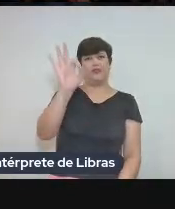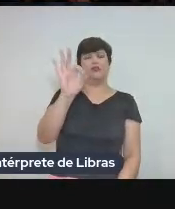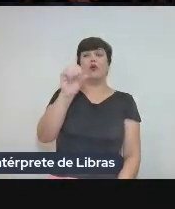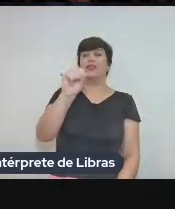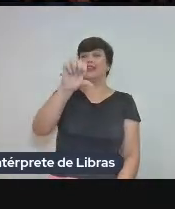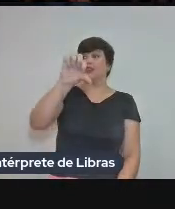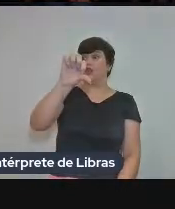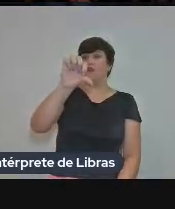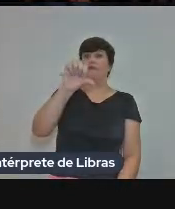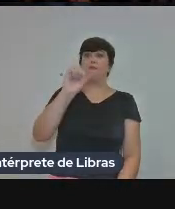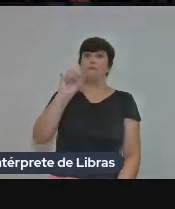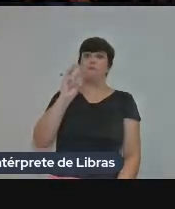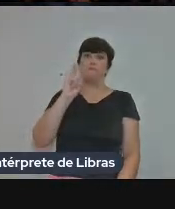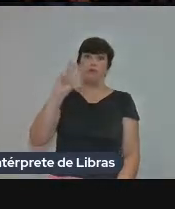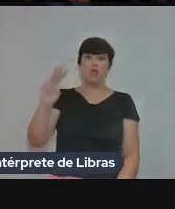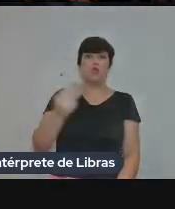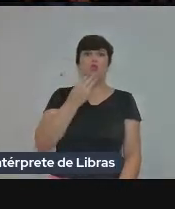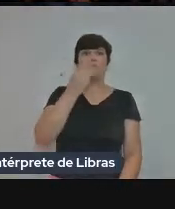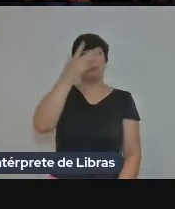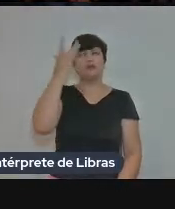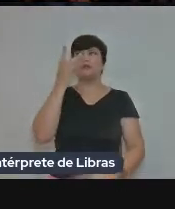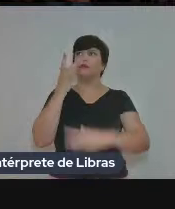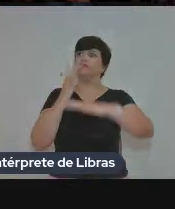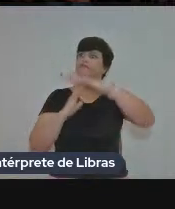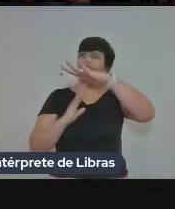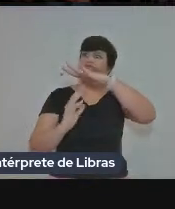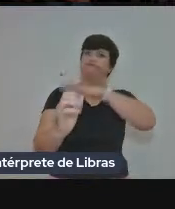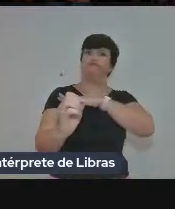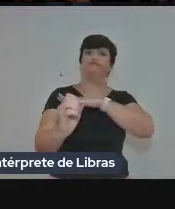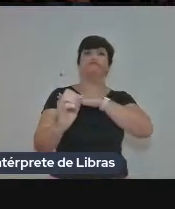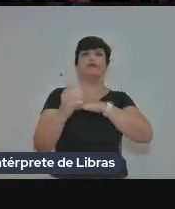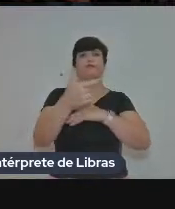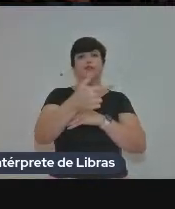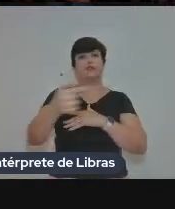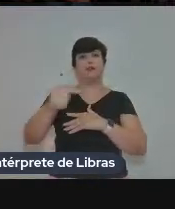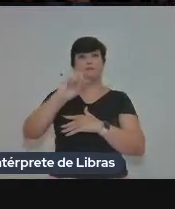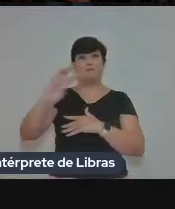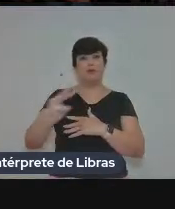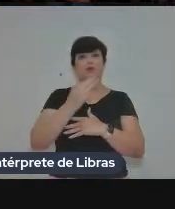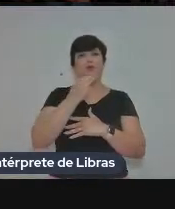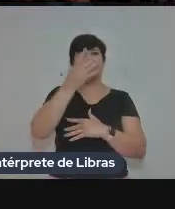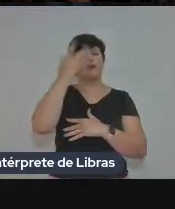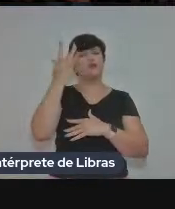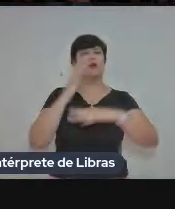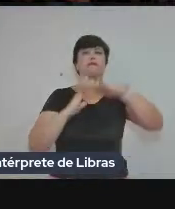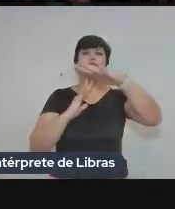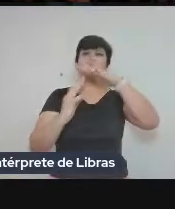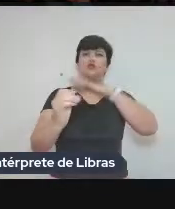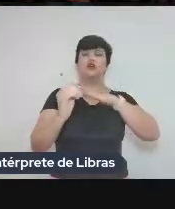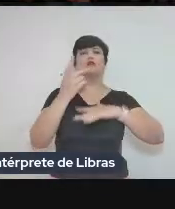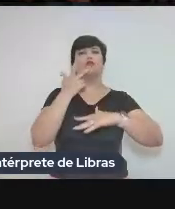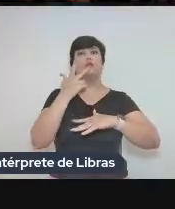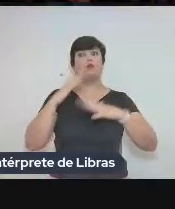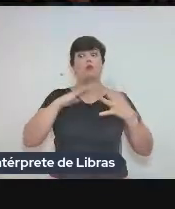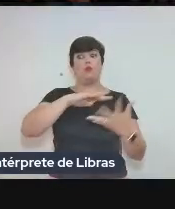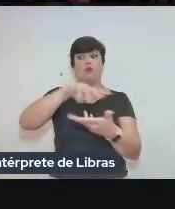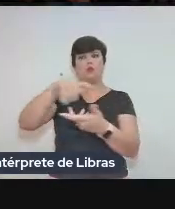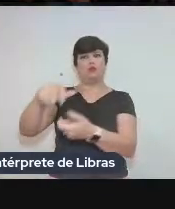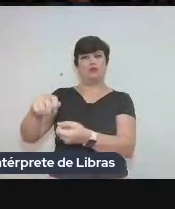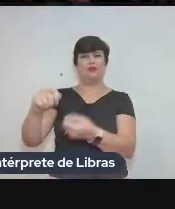deslocamento forçado pelo mundo. E existem 27 milhões de pessoas refugiadas, ou seja, que